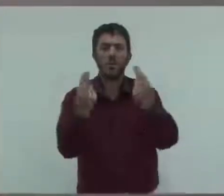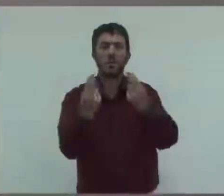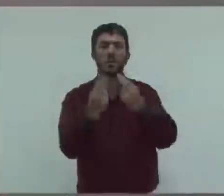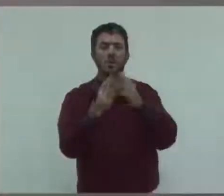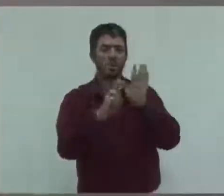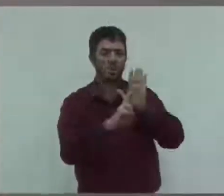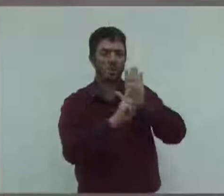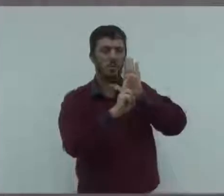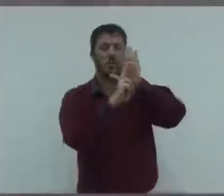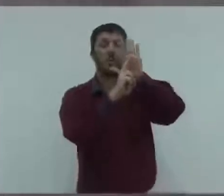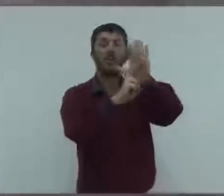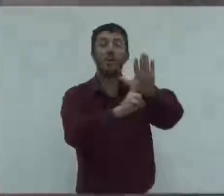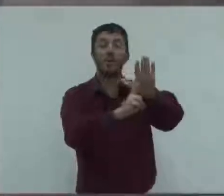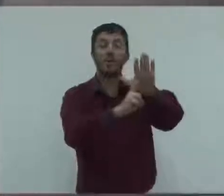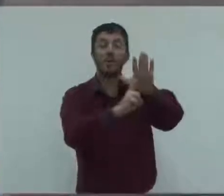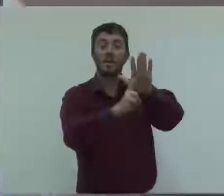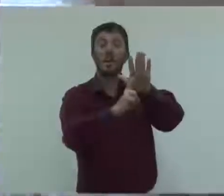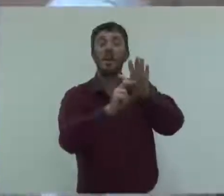auxiliar de educação,